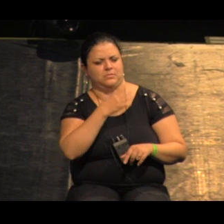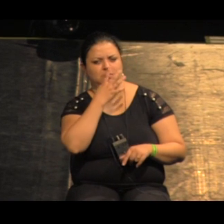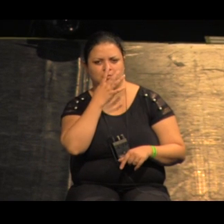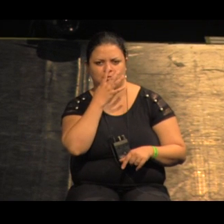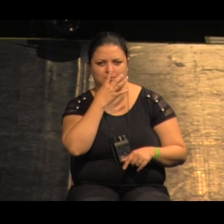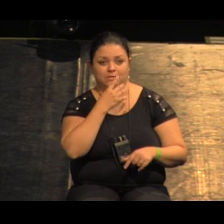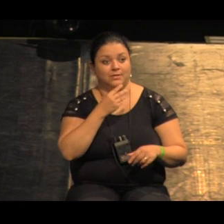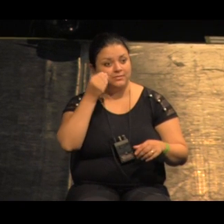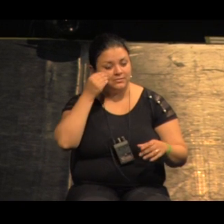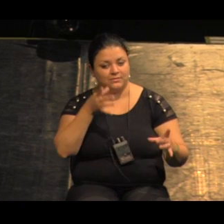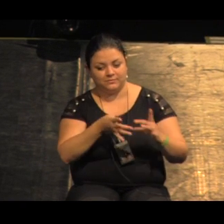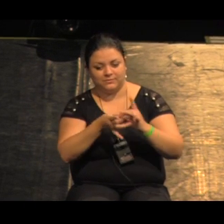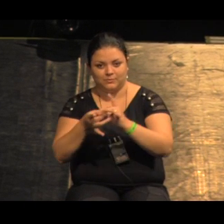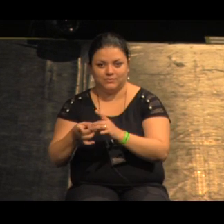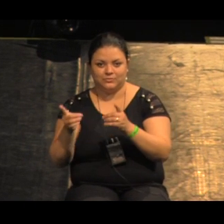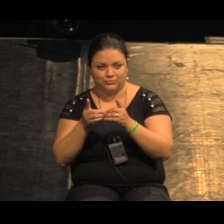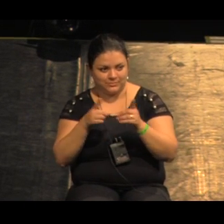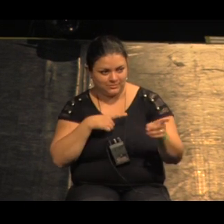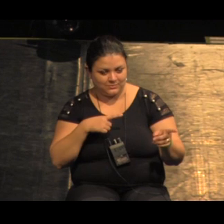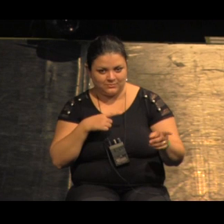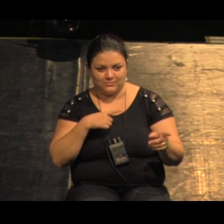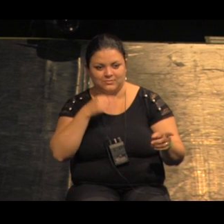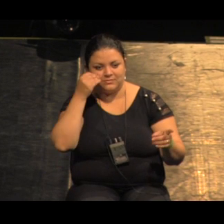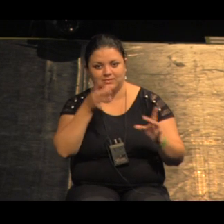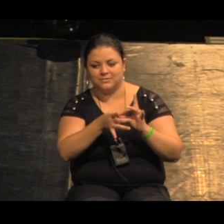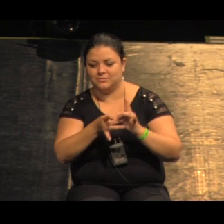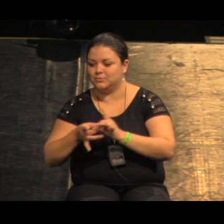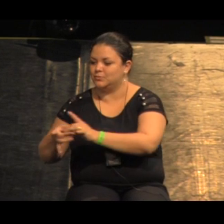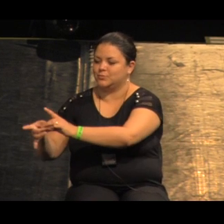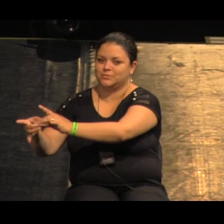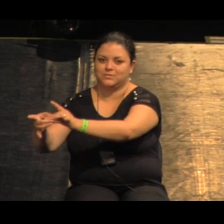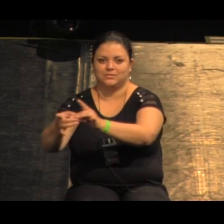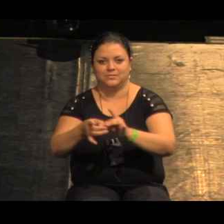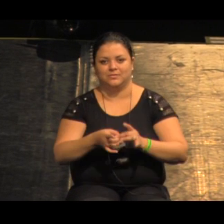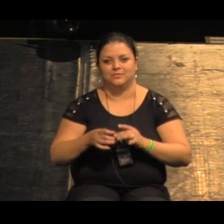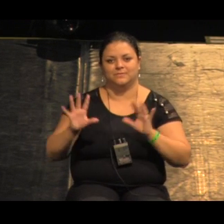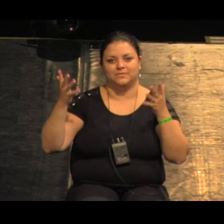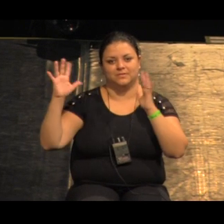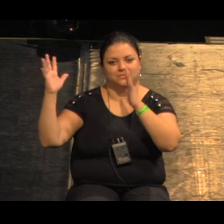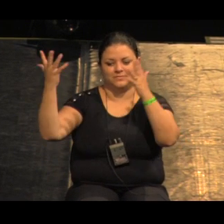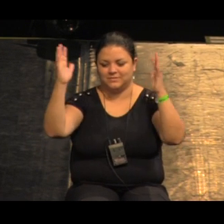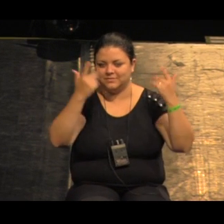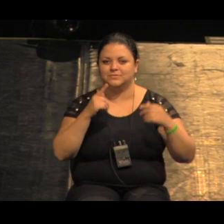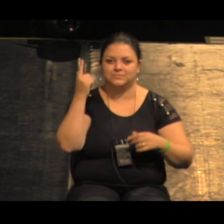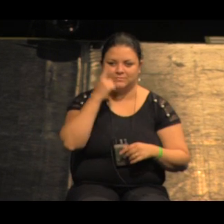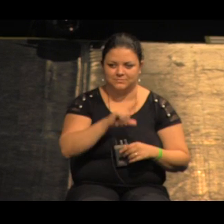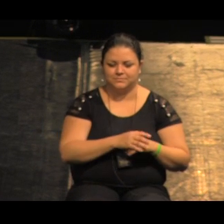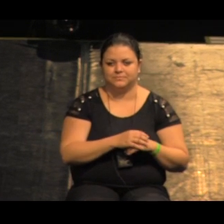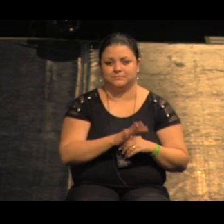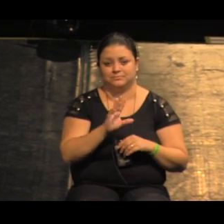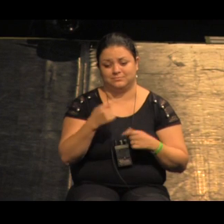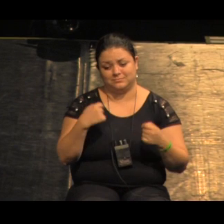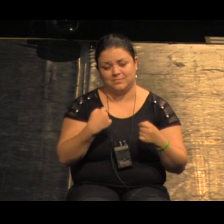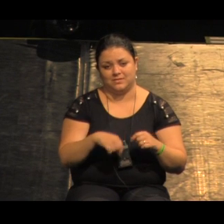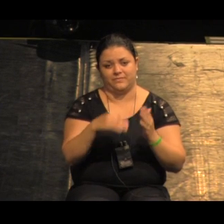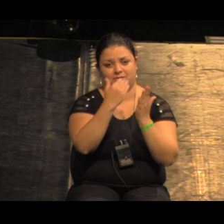vincular essas dinâmicas existentes e tentar criar um circuito de festas que fosse mais consistente e para isso bastava consolidar